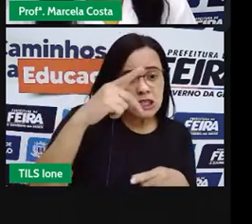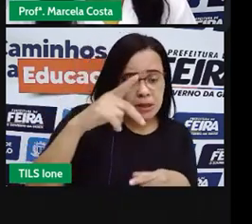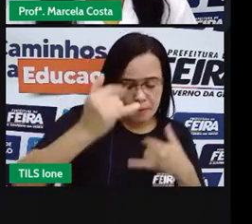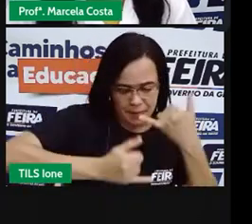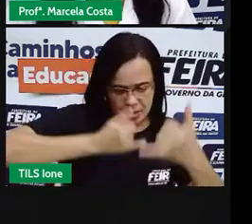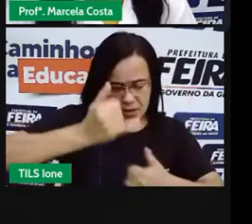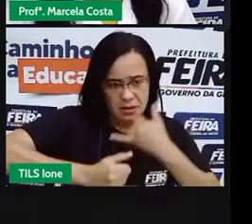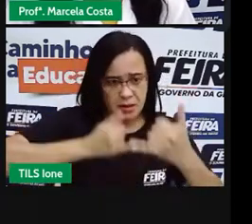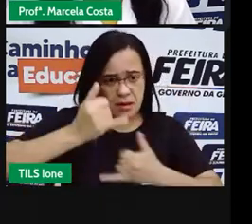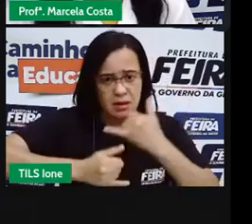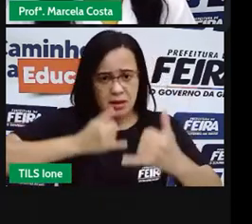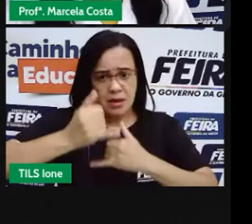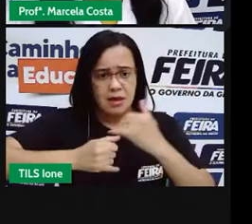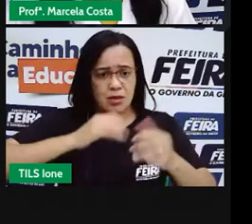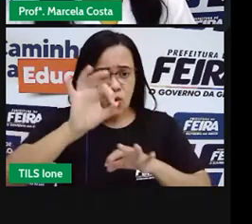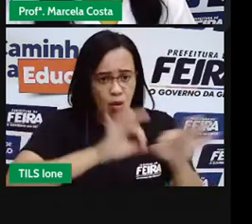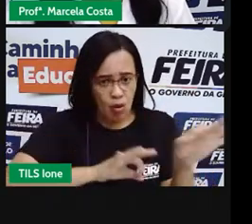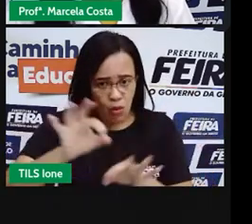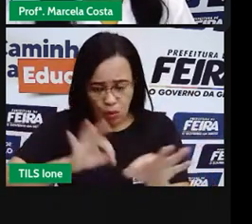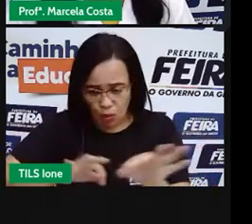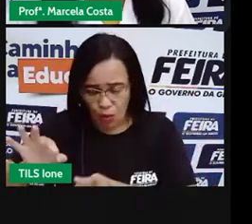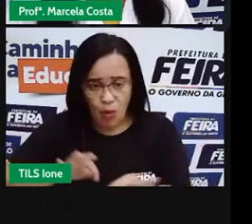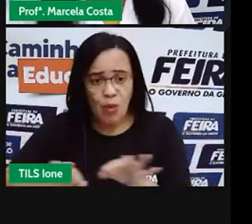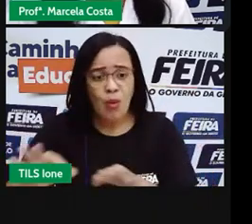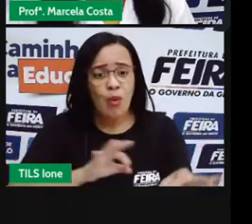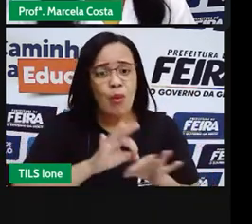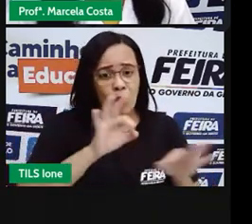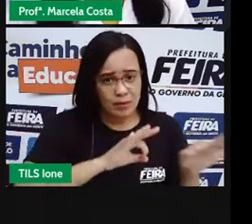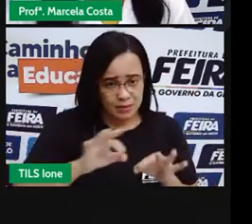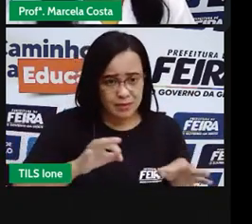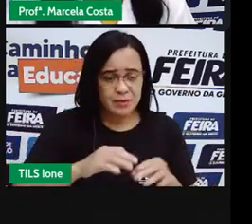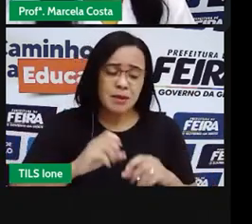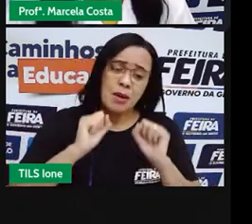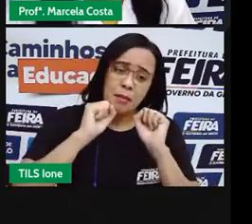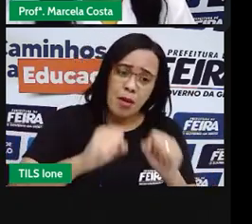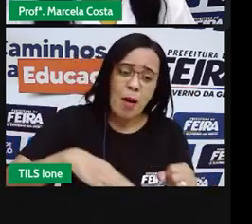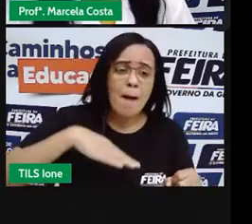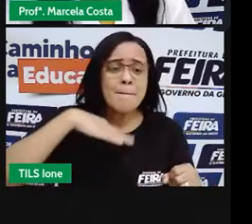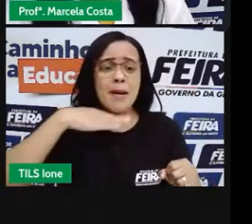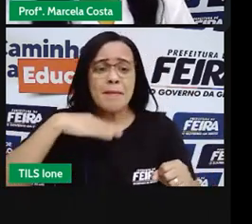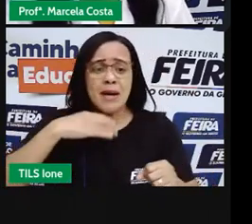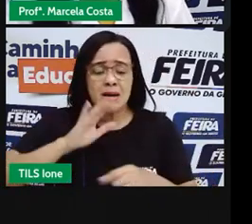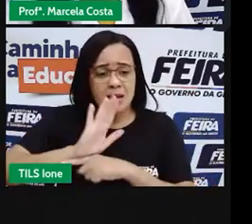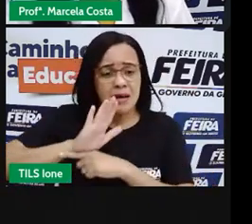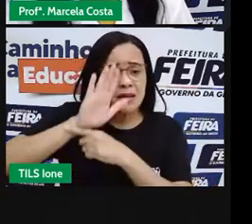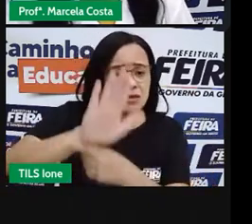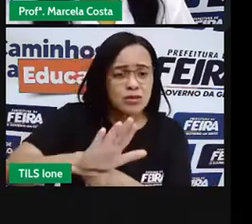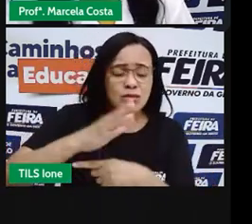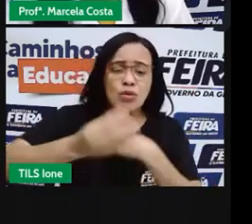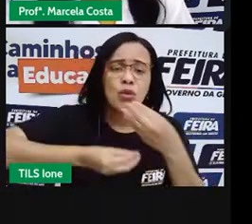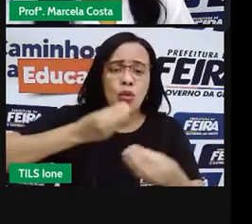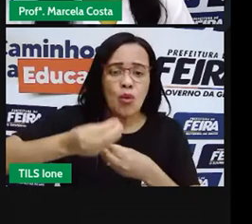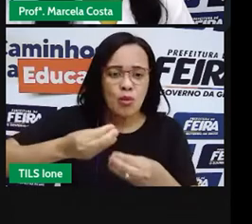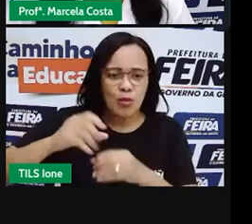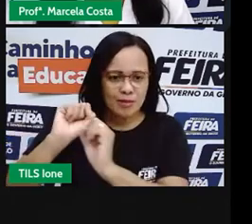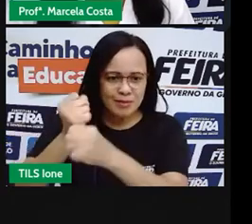pode ajudar a comparecer com restrições leves como varrer, tirar a poeira dos móveis